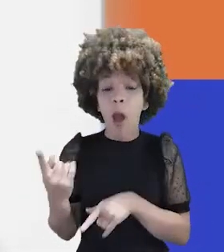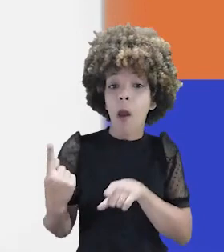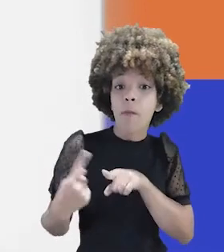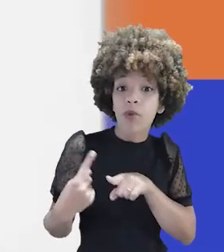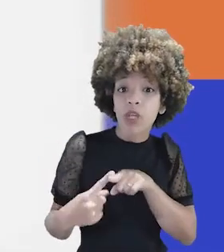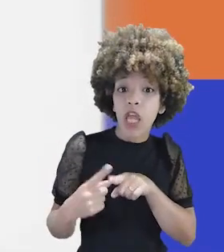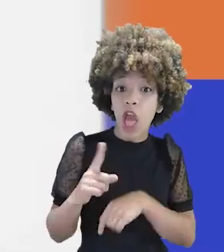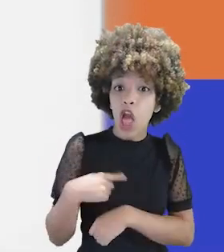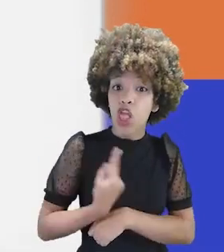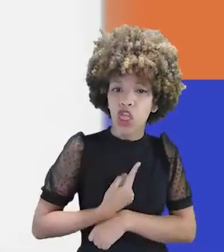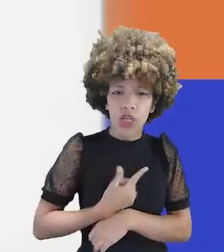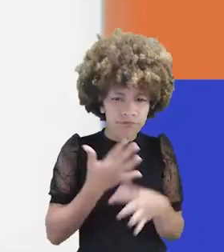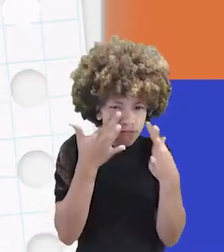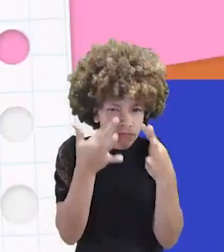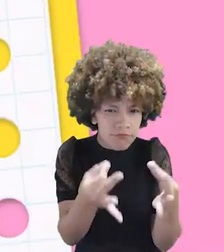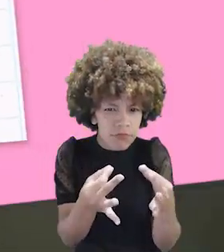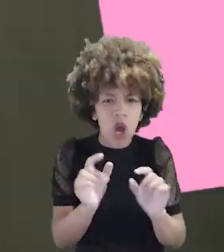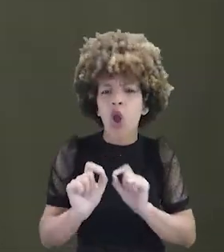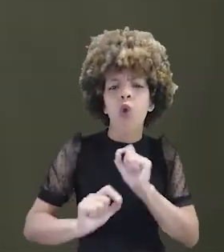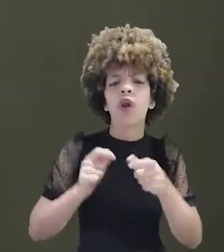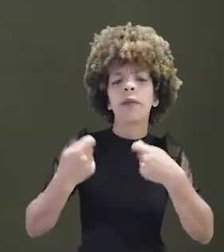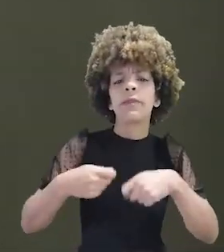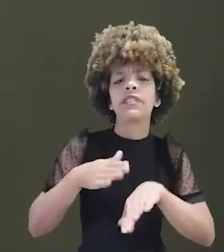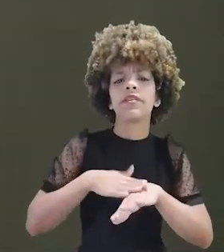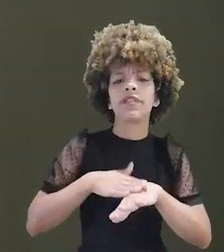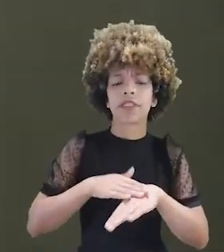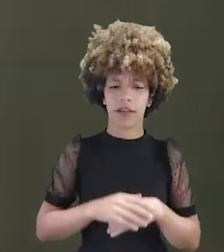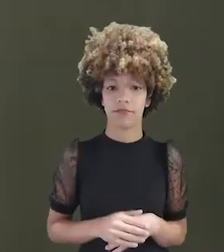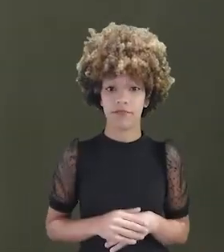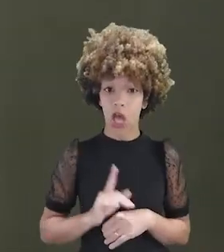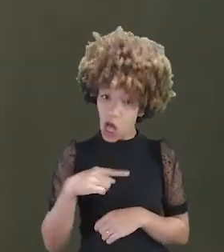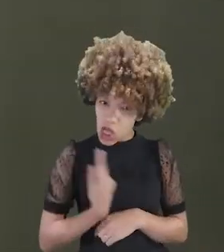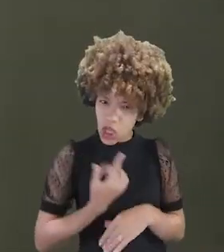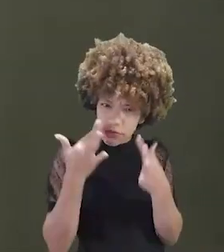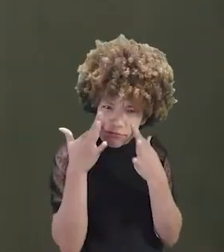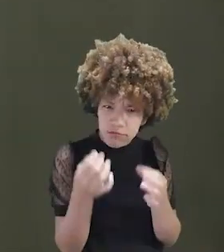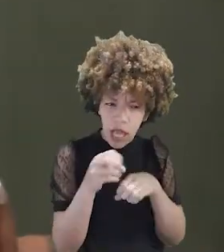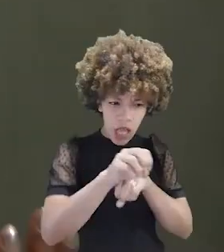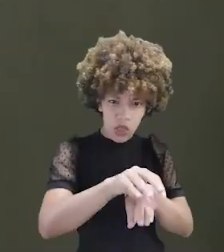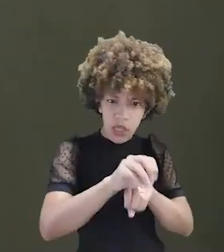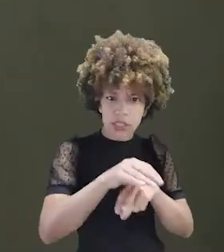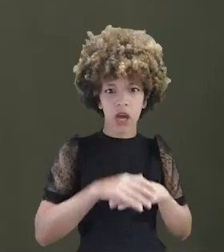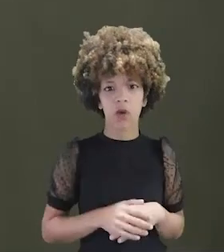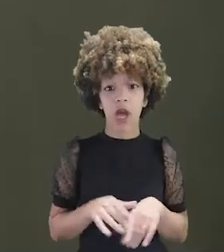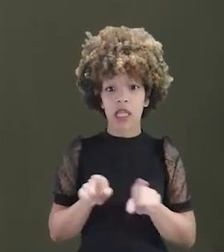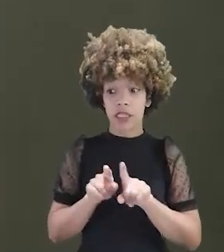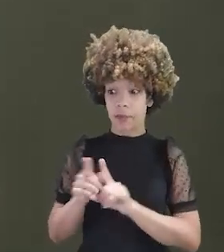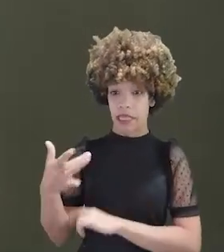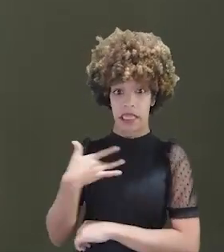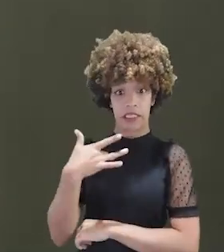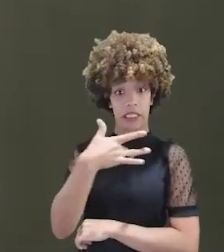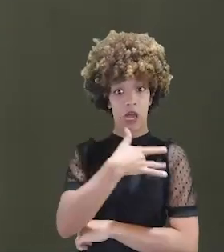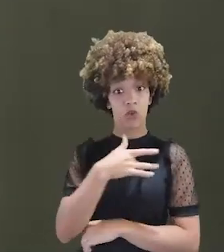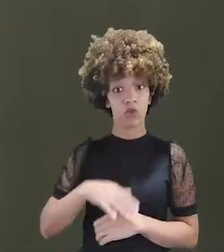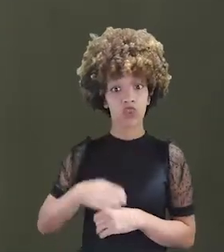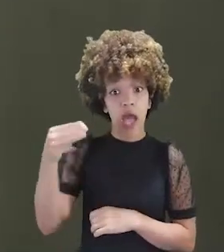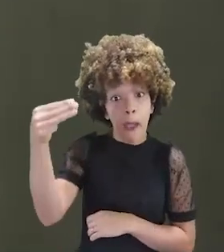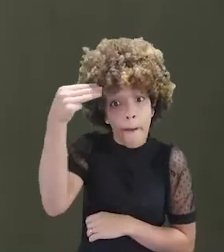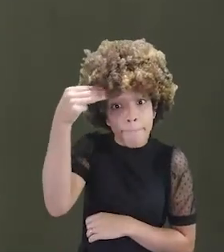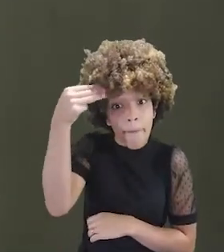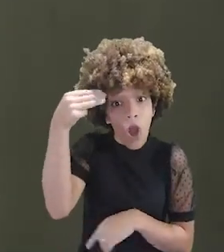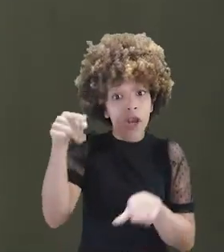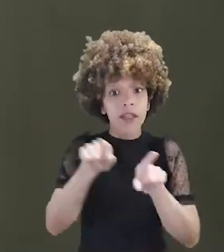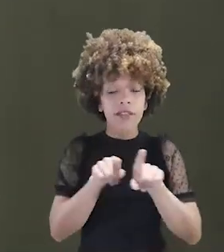porque estamos de olho no que precisa ser feito. Estamos de olho na educação, na saúde, na